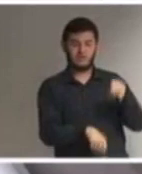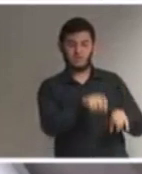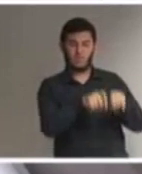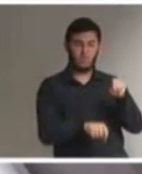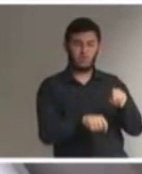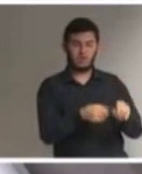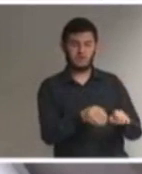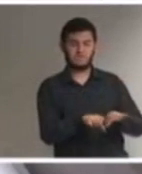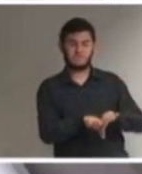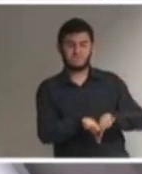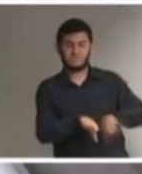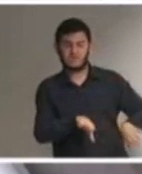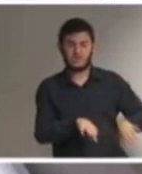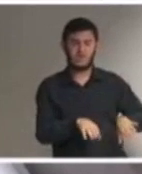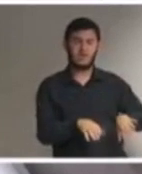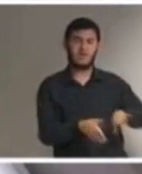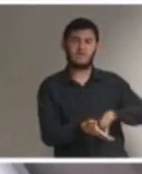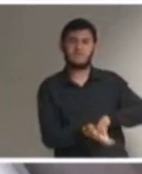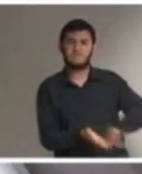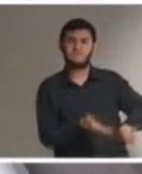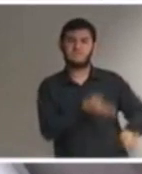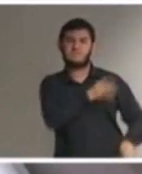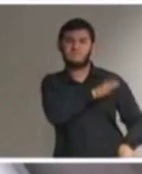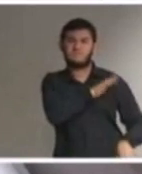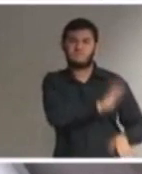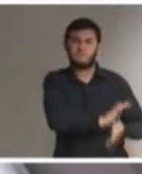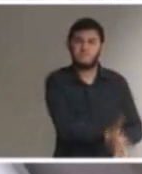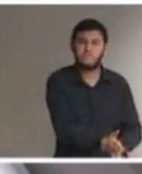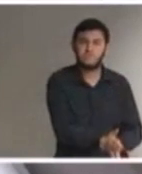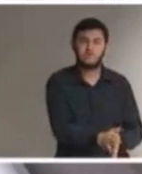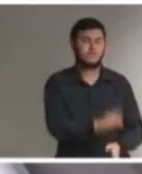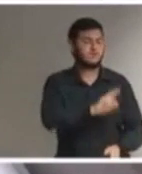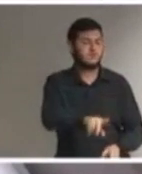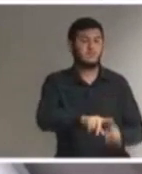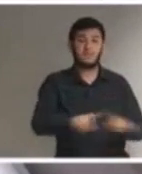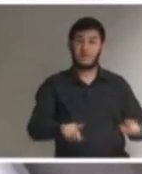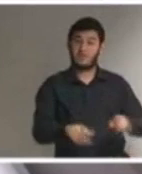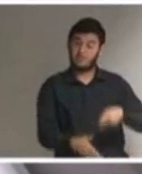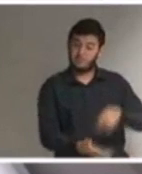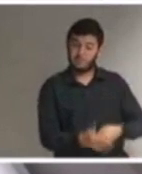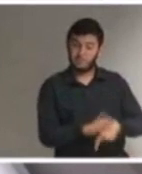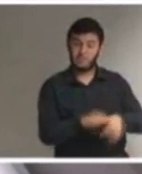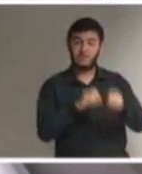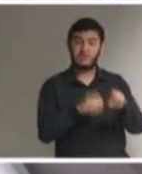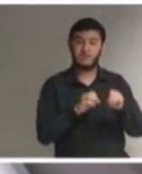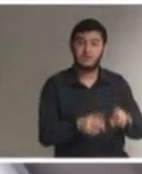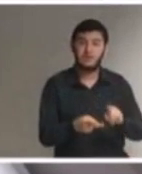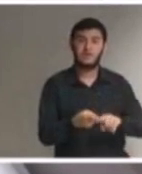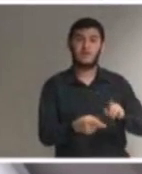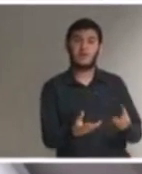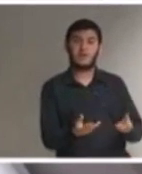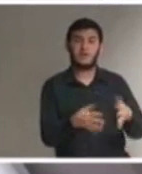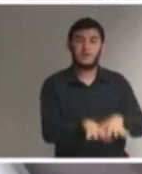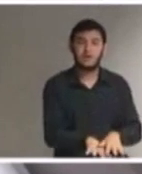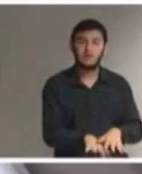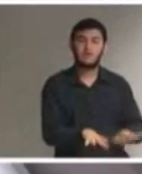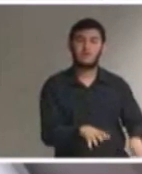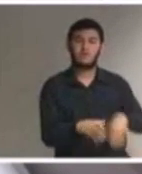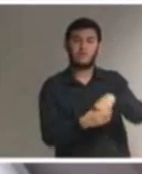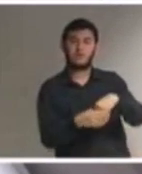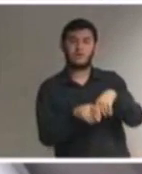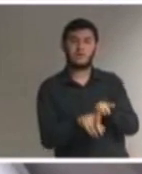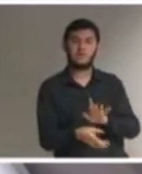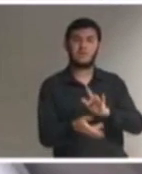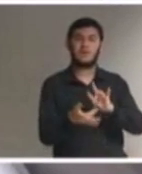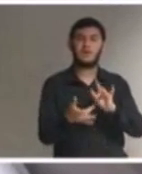segregar separar mas é seu dever ensinar incluir conviver trata-se